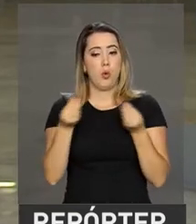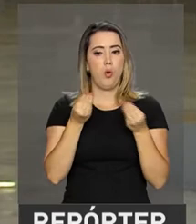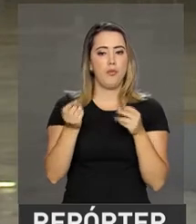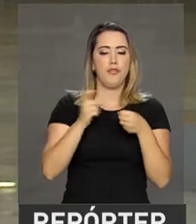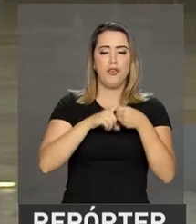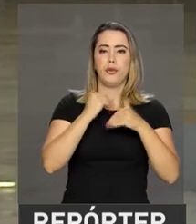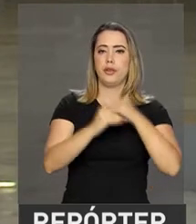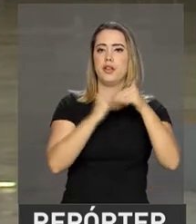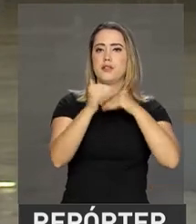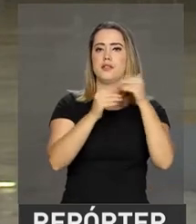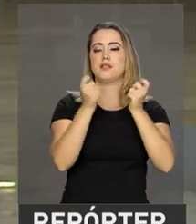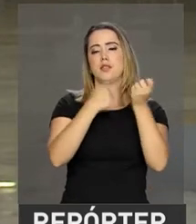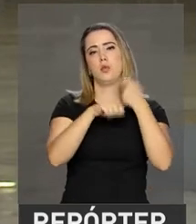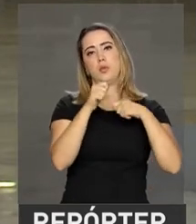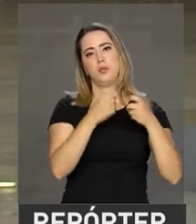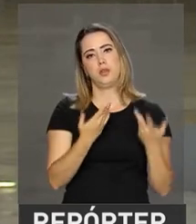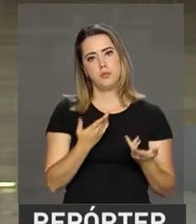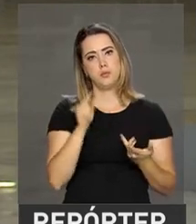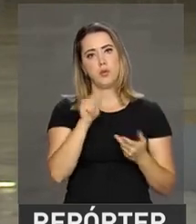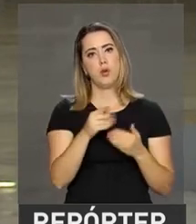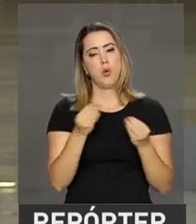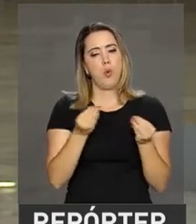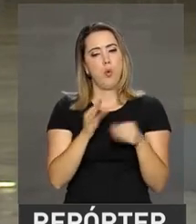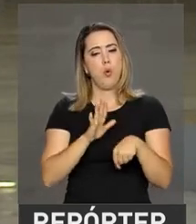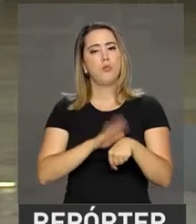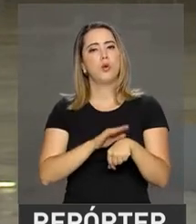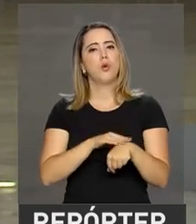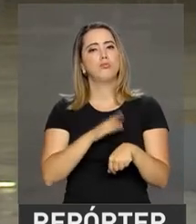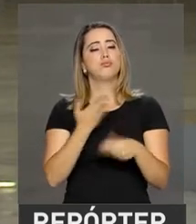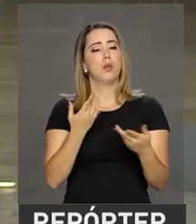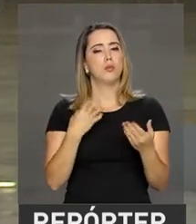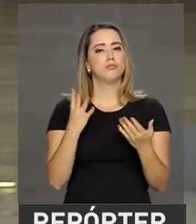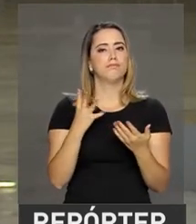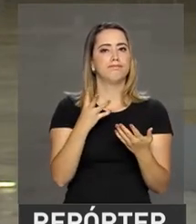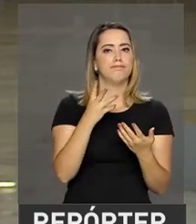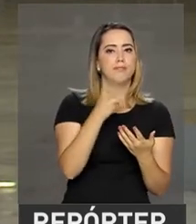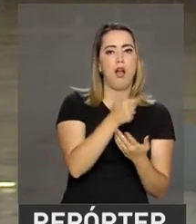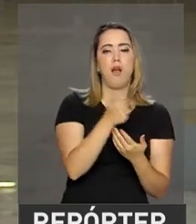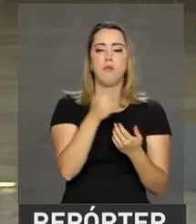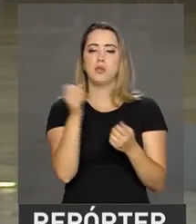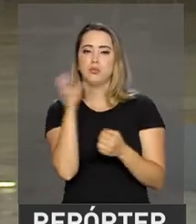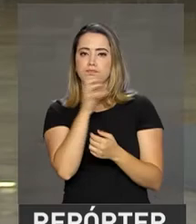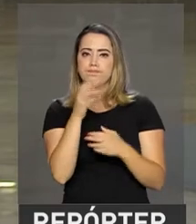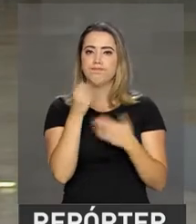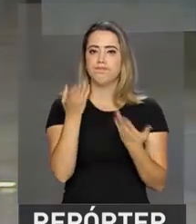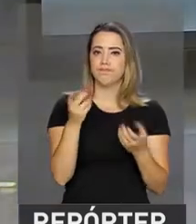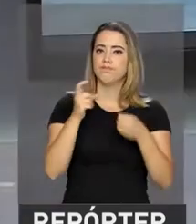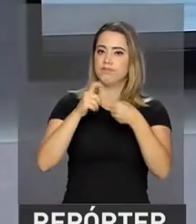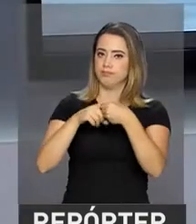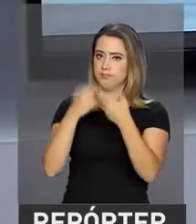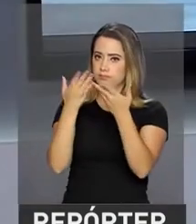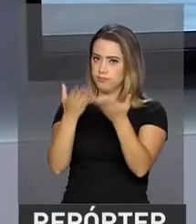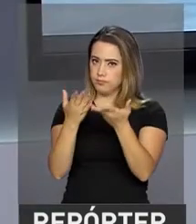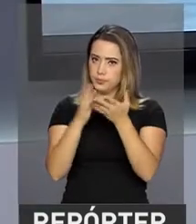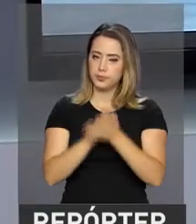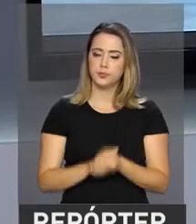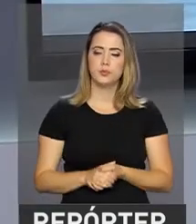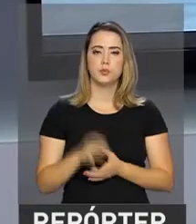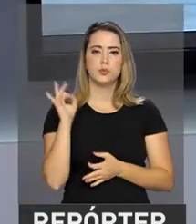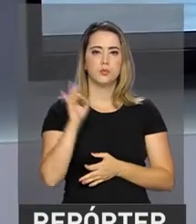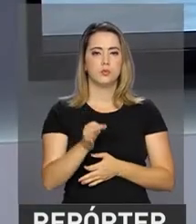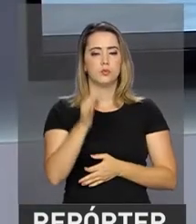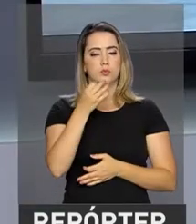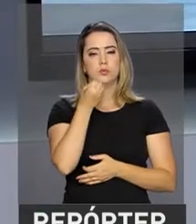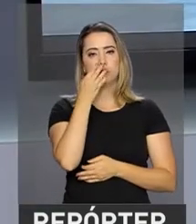da economia brasileira, ou seja, a velocidade dessa recuperação. Eu volto com você no estúdio, Roberto. Tá